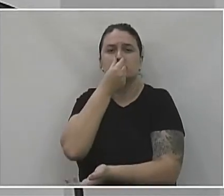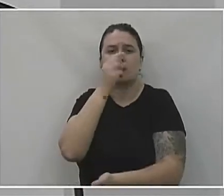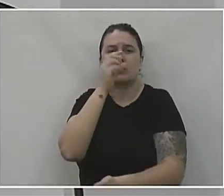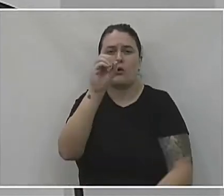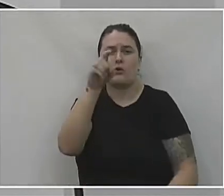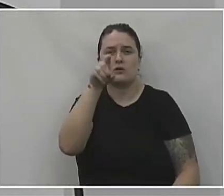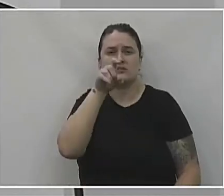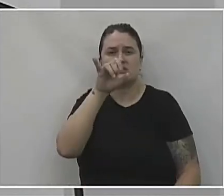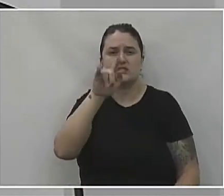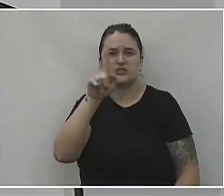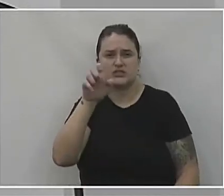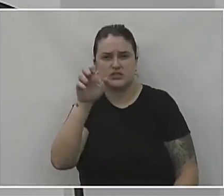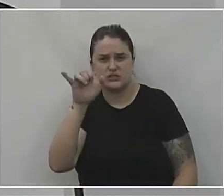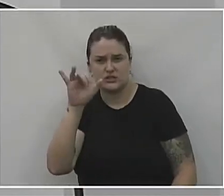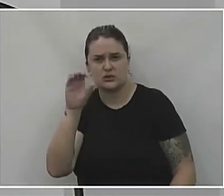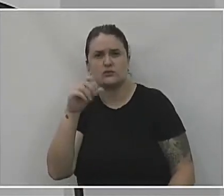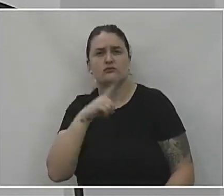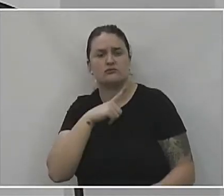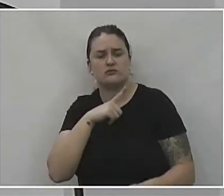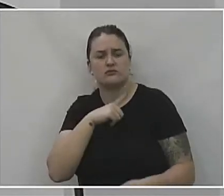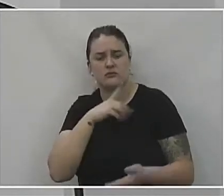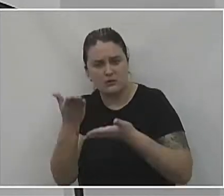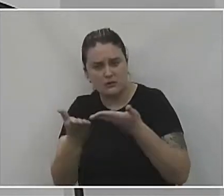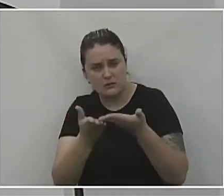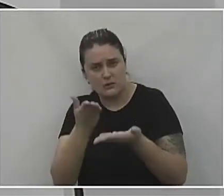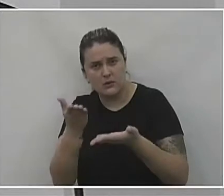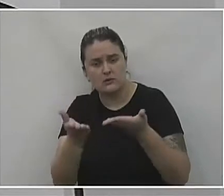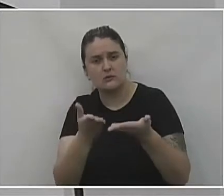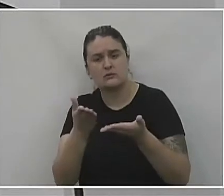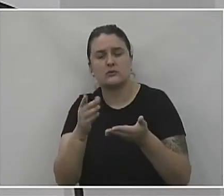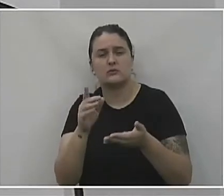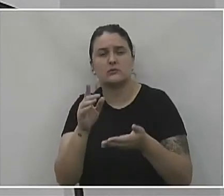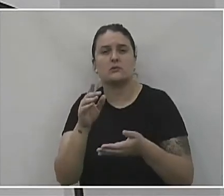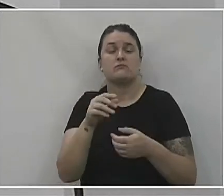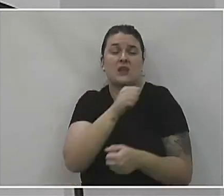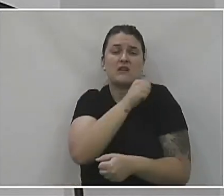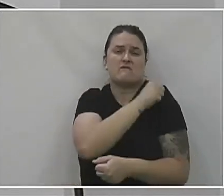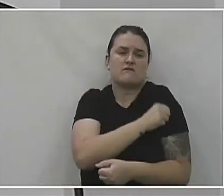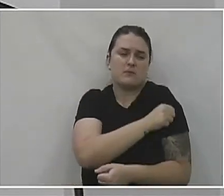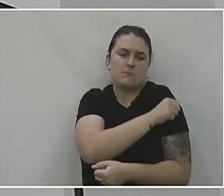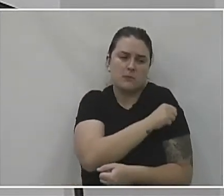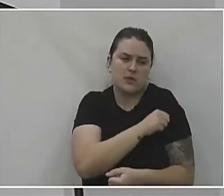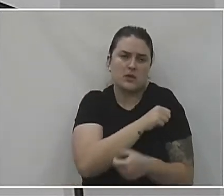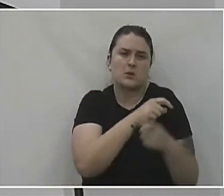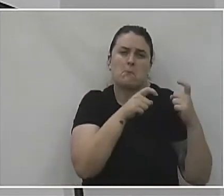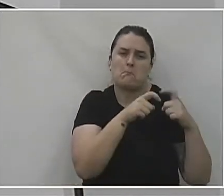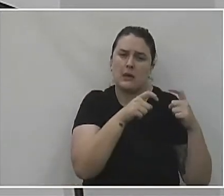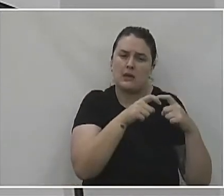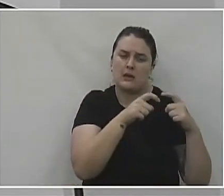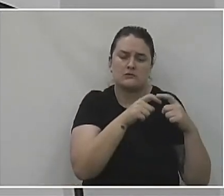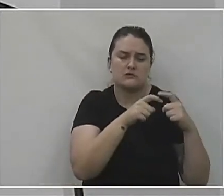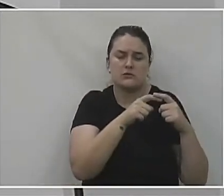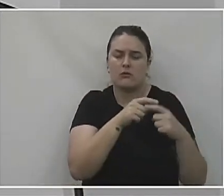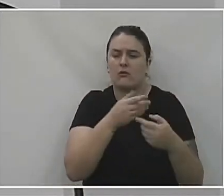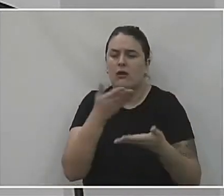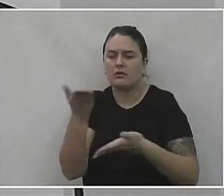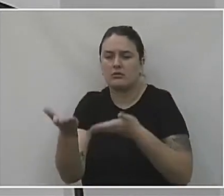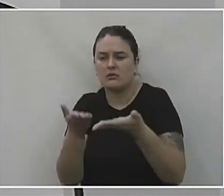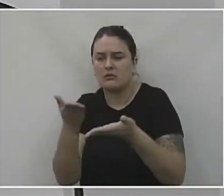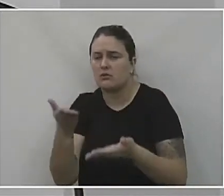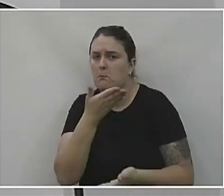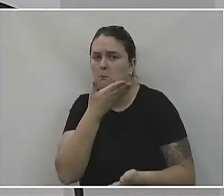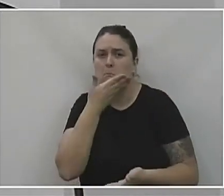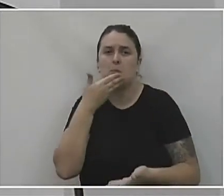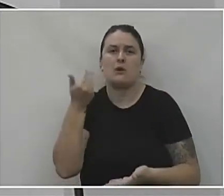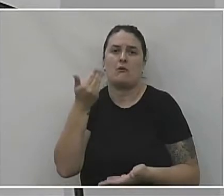todos recebendo tratamento, todos fazendo o melhor de si para apresentar a esses pacientes o melhor